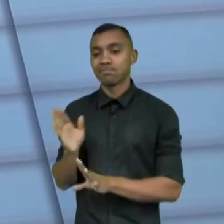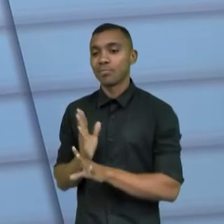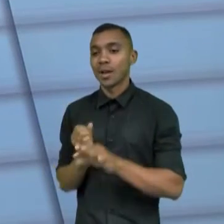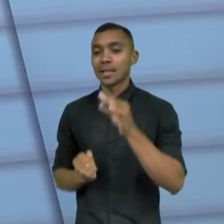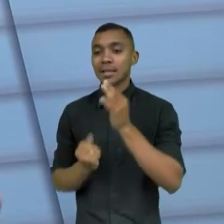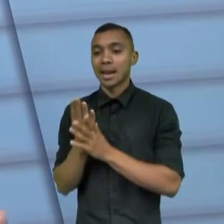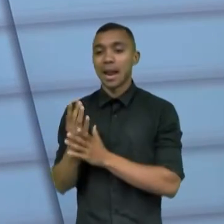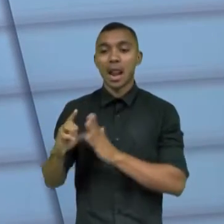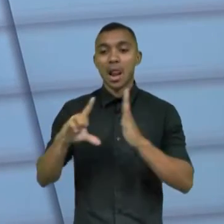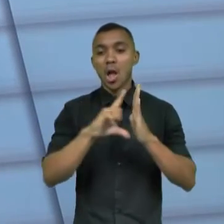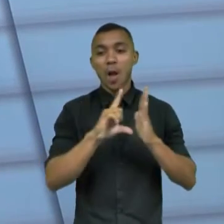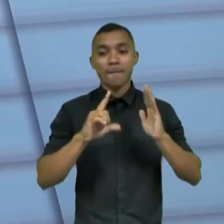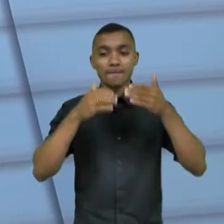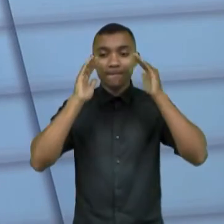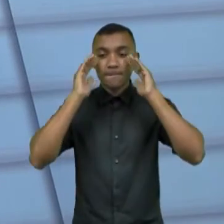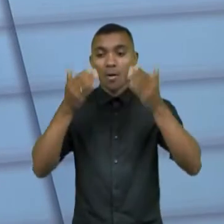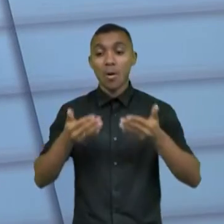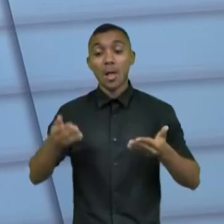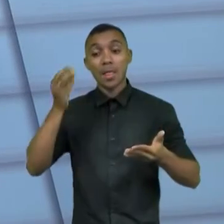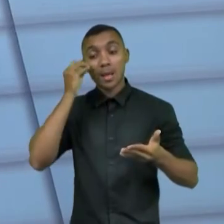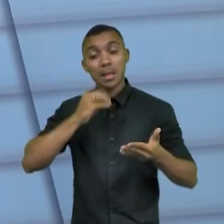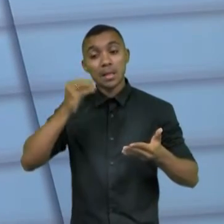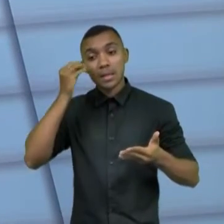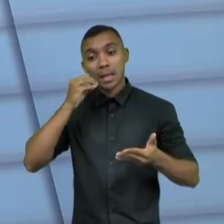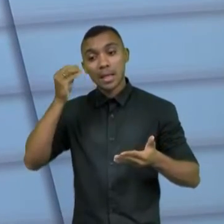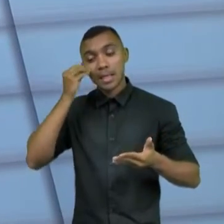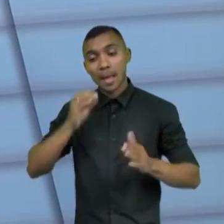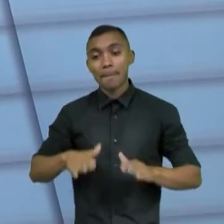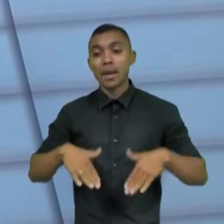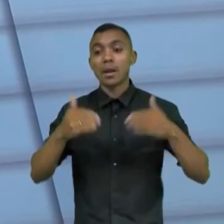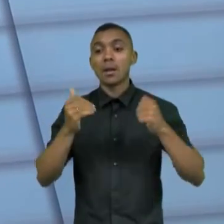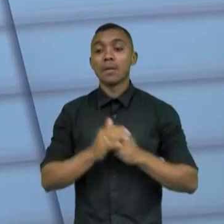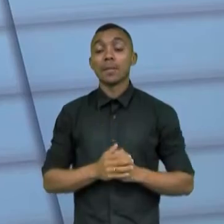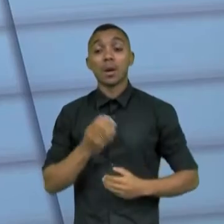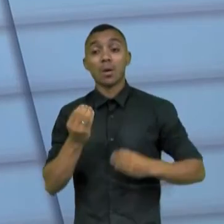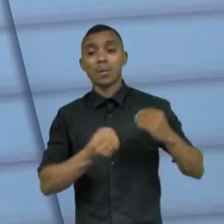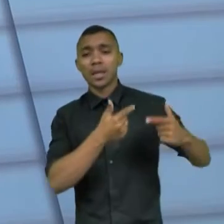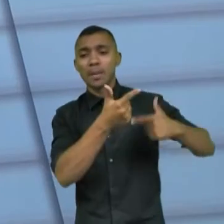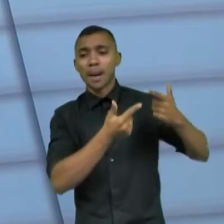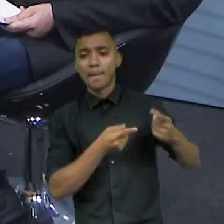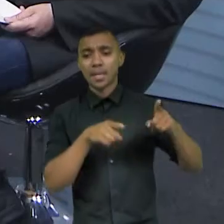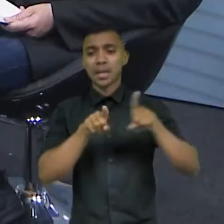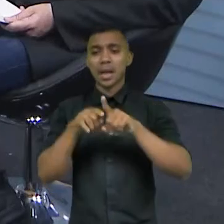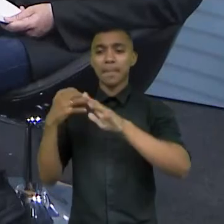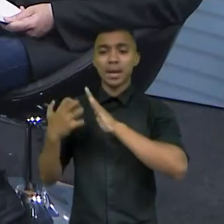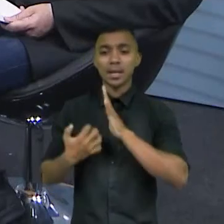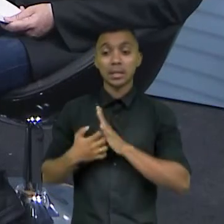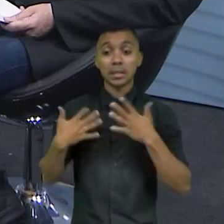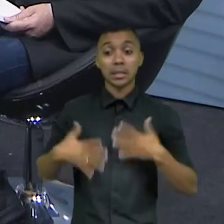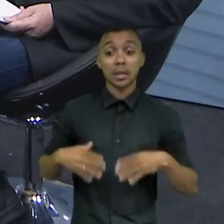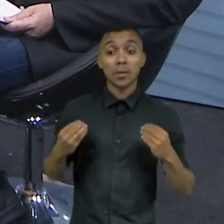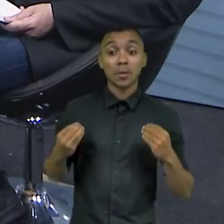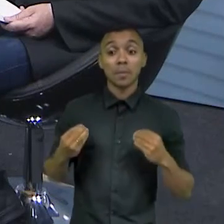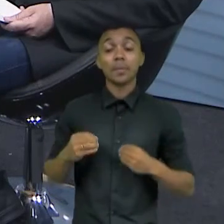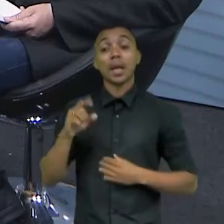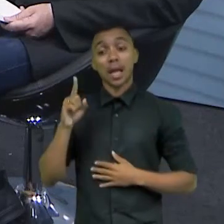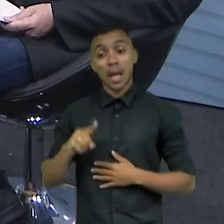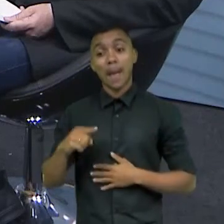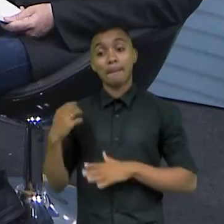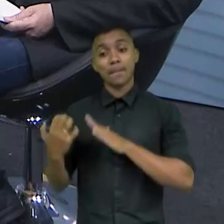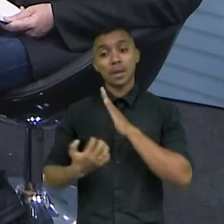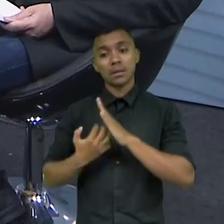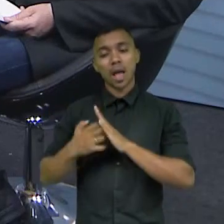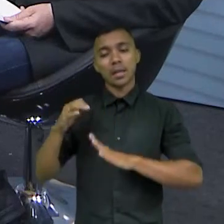negócio voltado exatamente para tentar tocar a sociedade de alguma forma. você atua? Juntar empresas, etc? Não, é uma empresa, né? Eu costumo